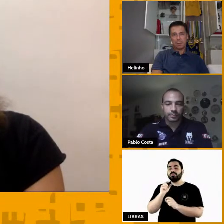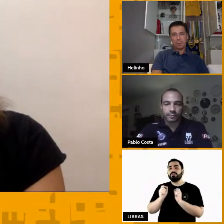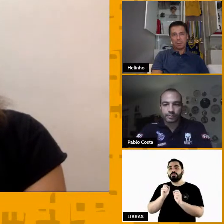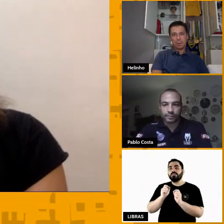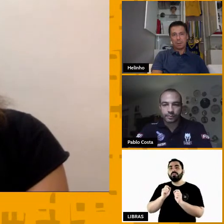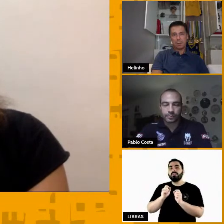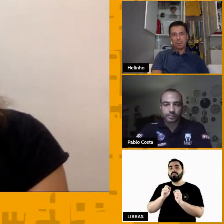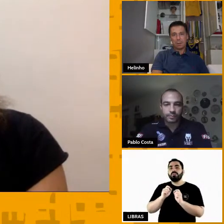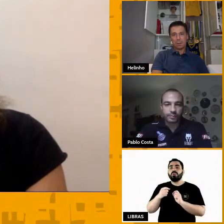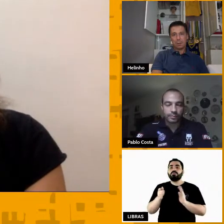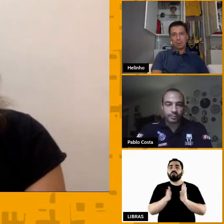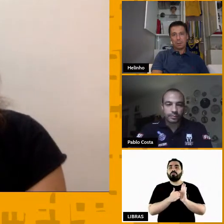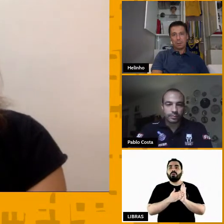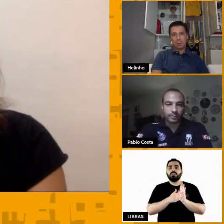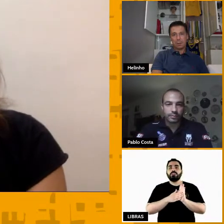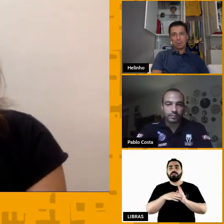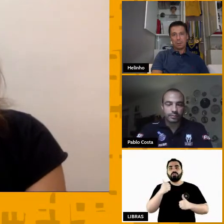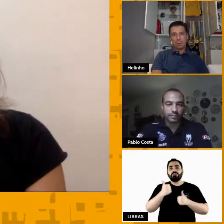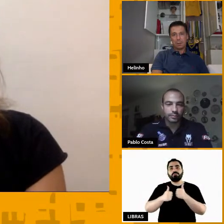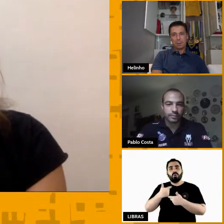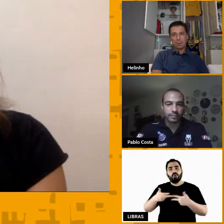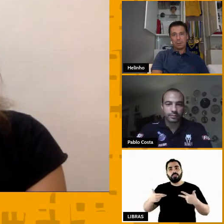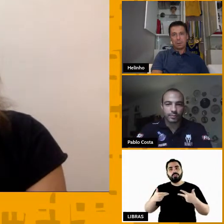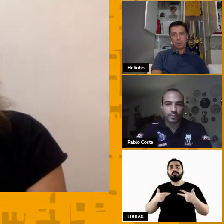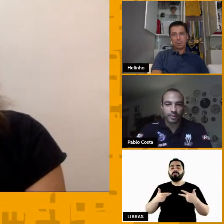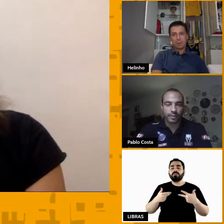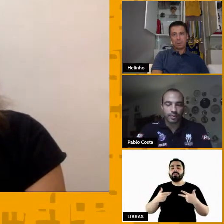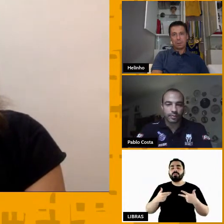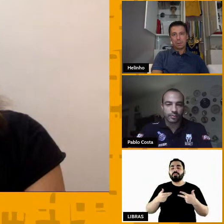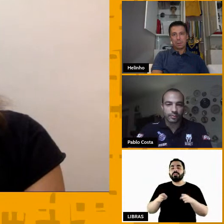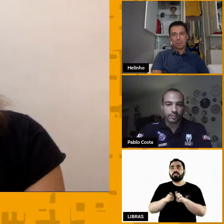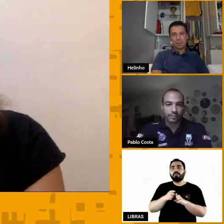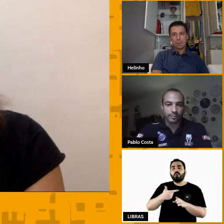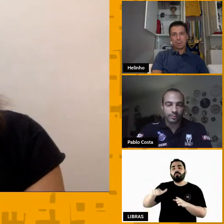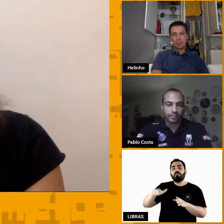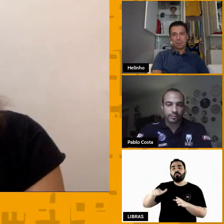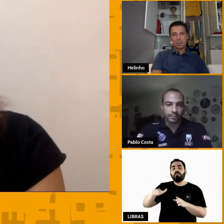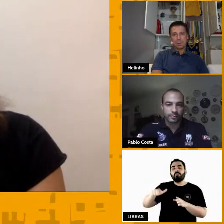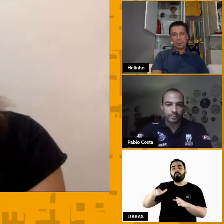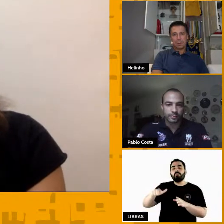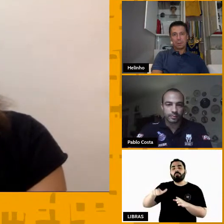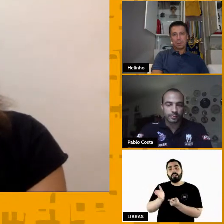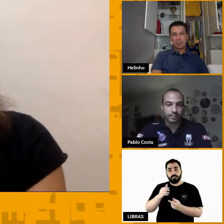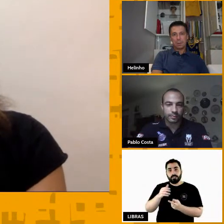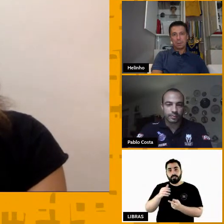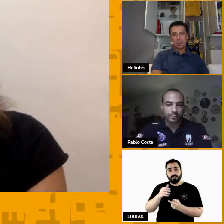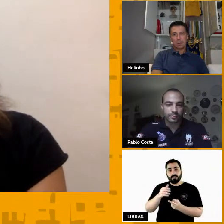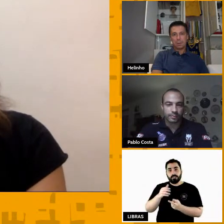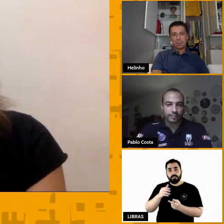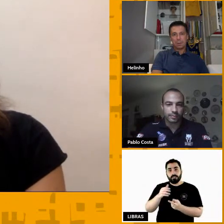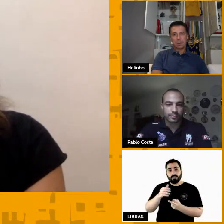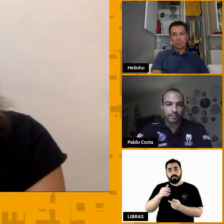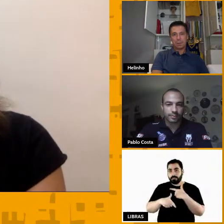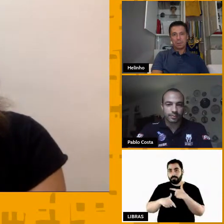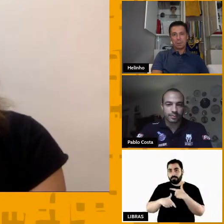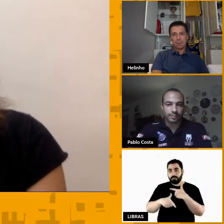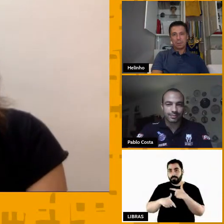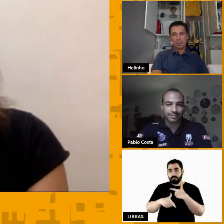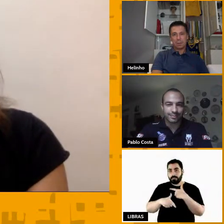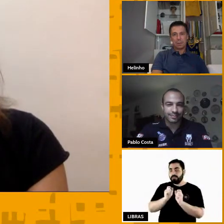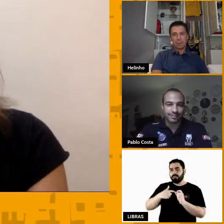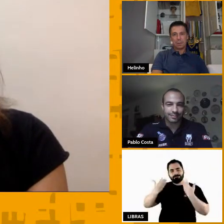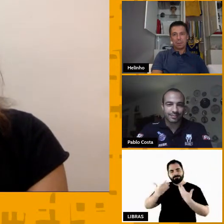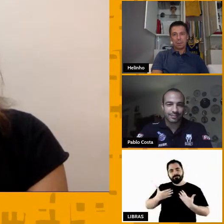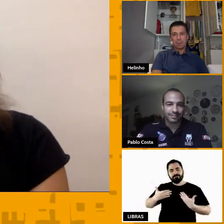esportivos, uma outra linha de atuação, que eu tenho um carinho especial, e até me sinto muito honrada de estar aqui com a Elinha e com o